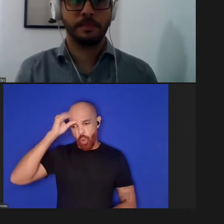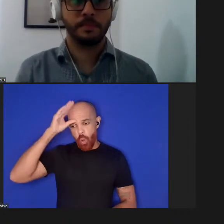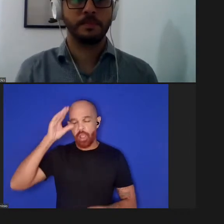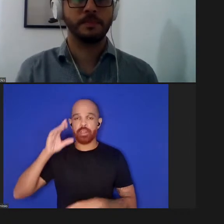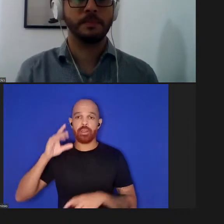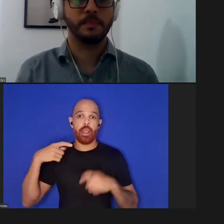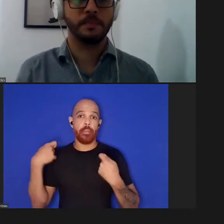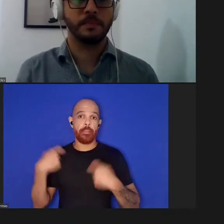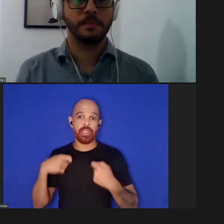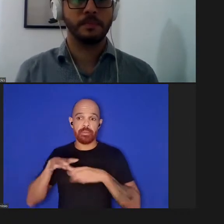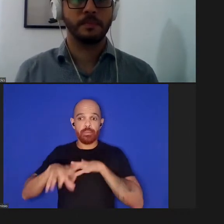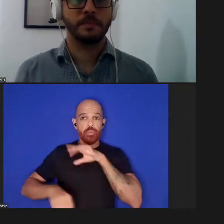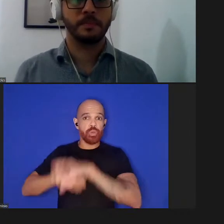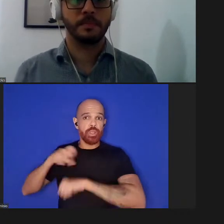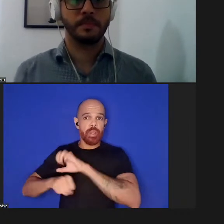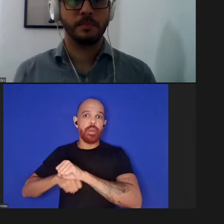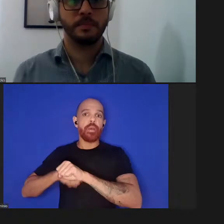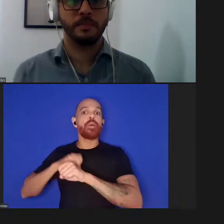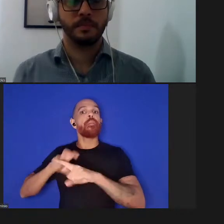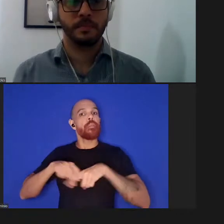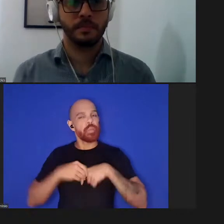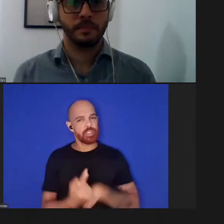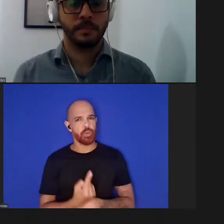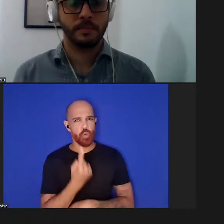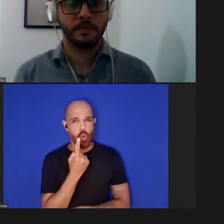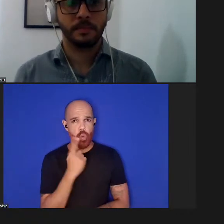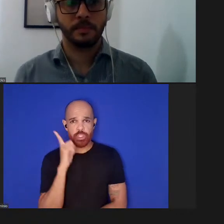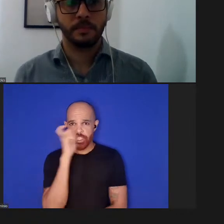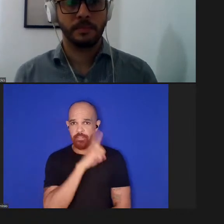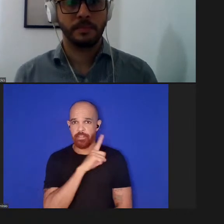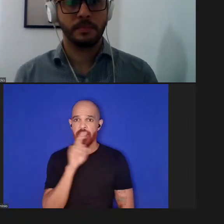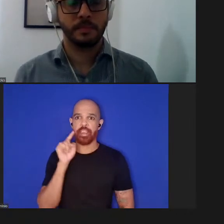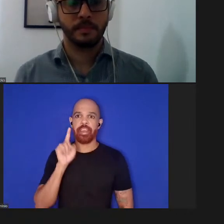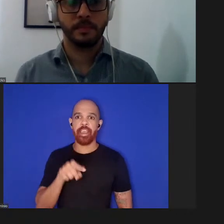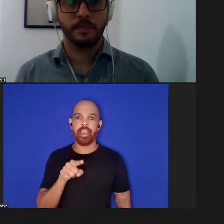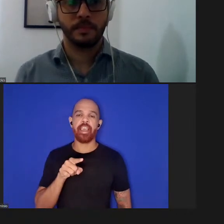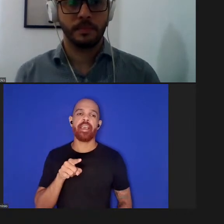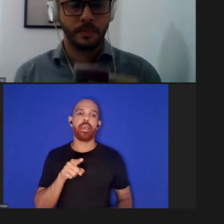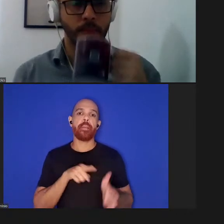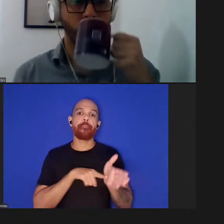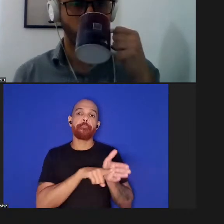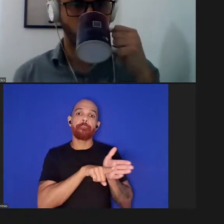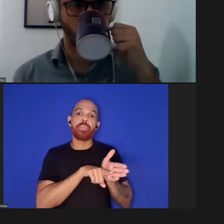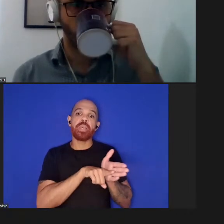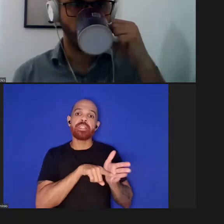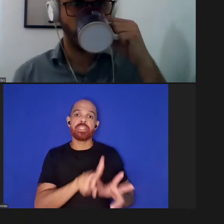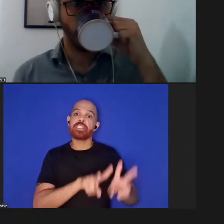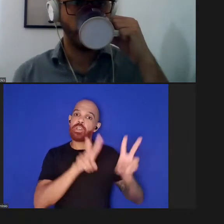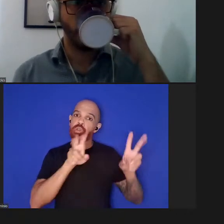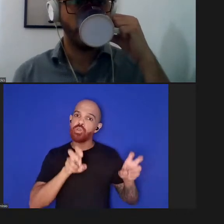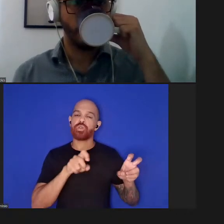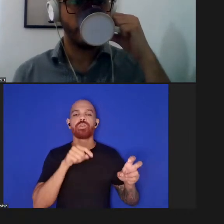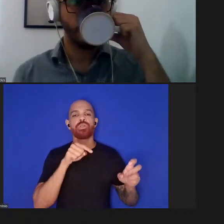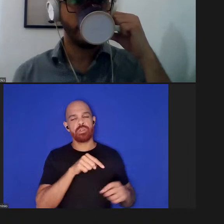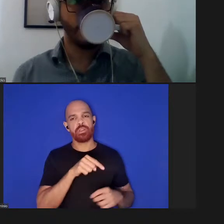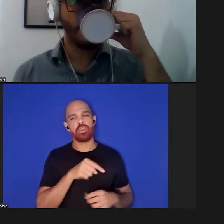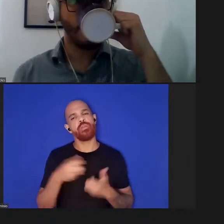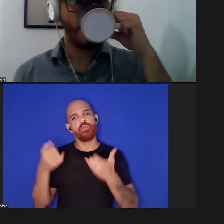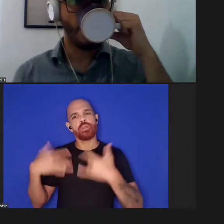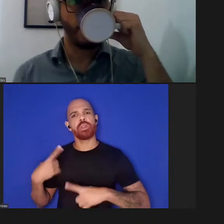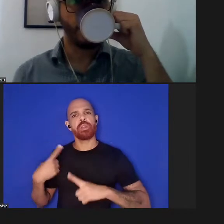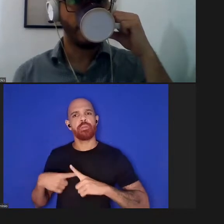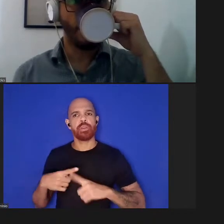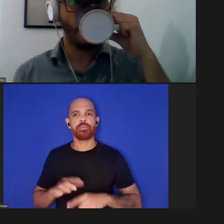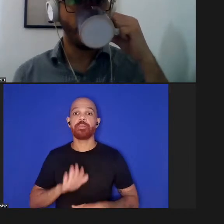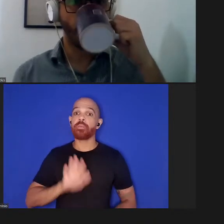debruçar por isso que eu acho que um dos desafios é mais pesquisa sobre o tema e aí eu vou explicar porquê mas